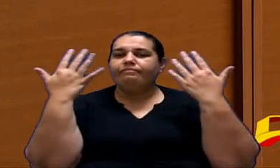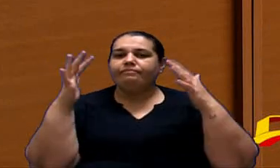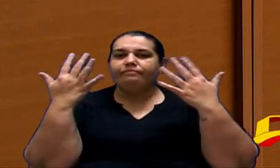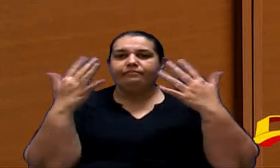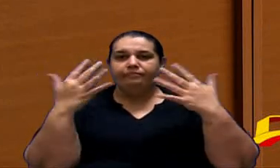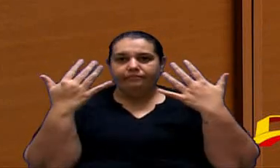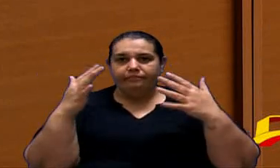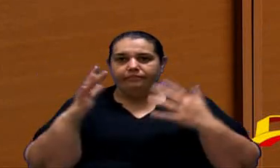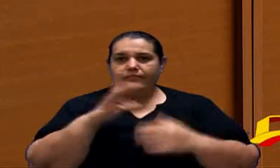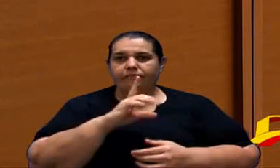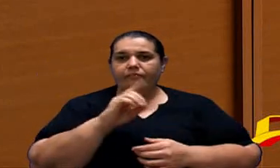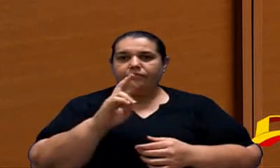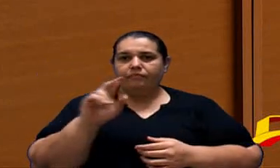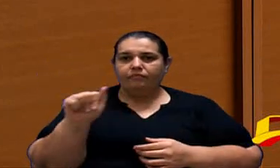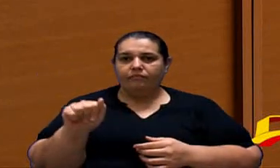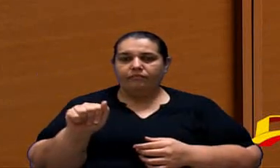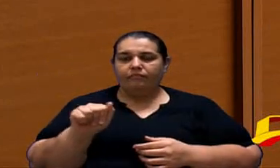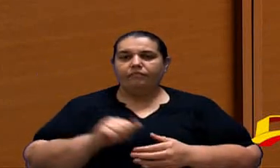doutora